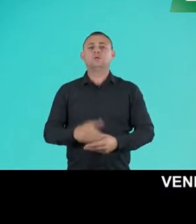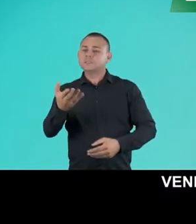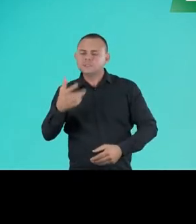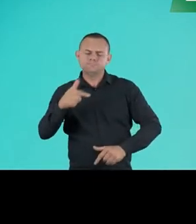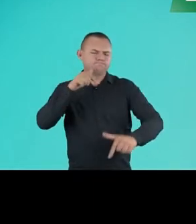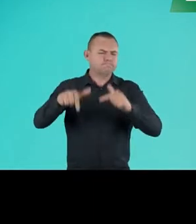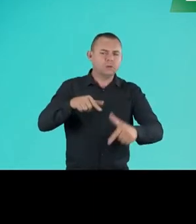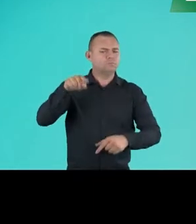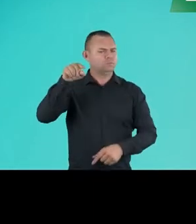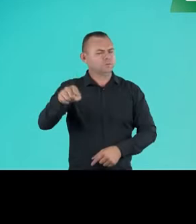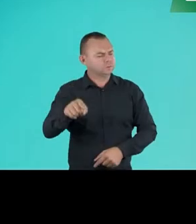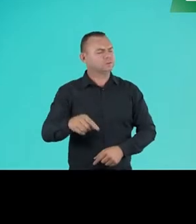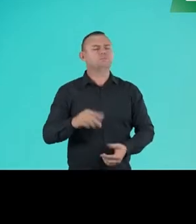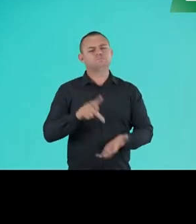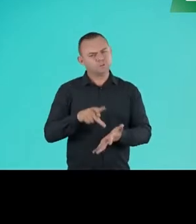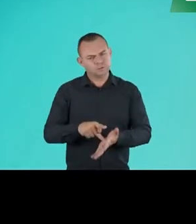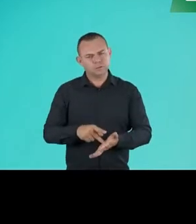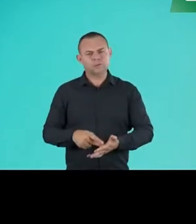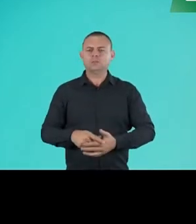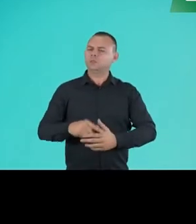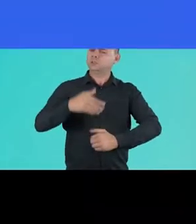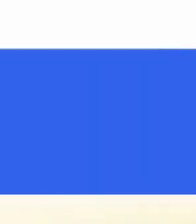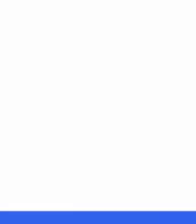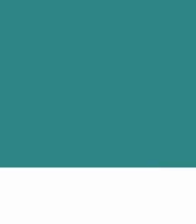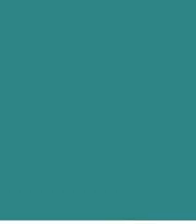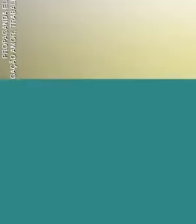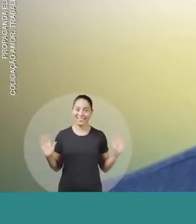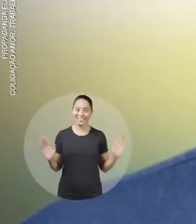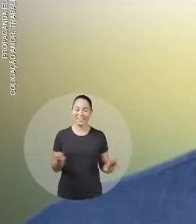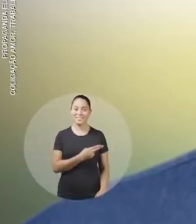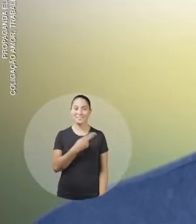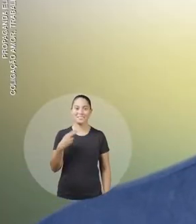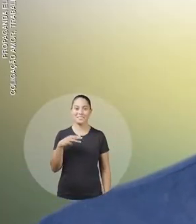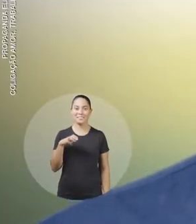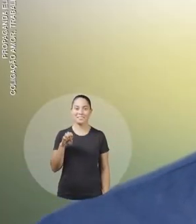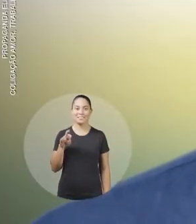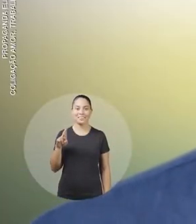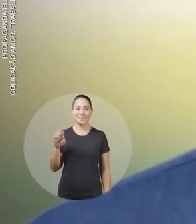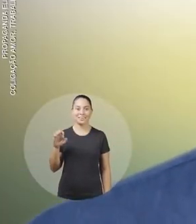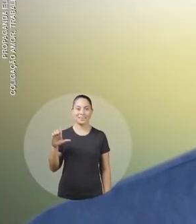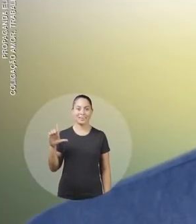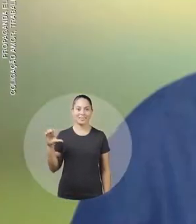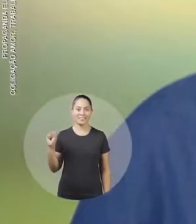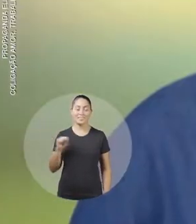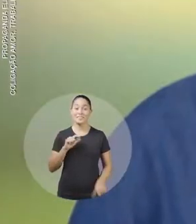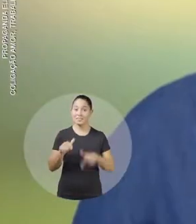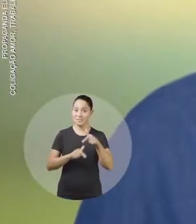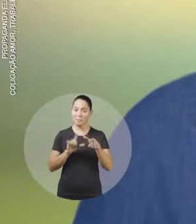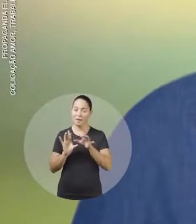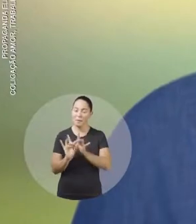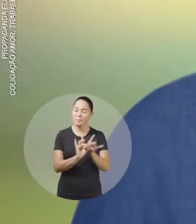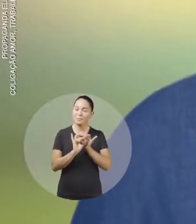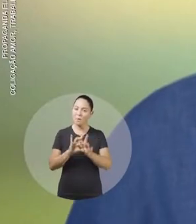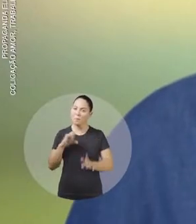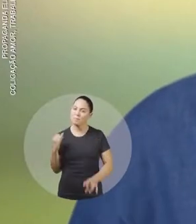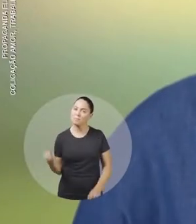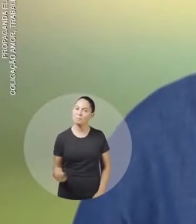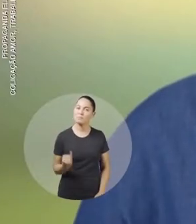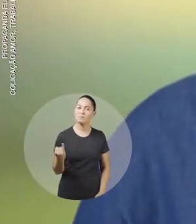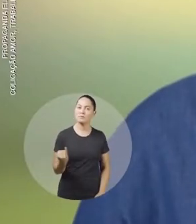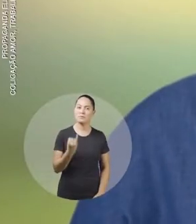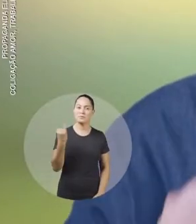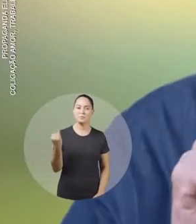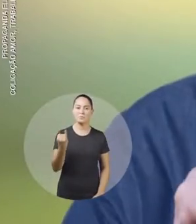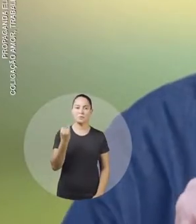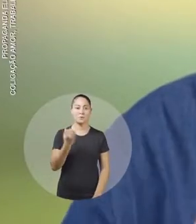quero muito trabalhar por você e combater a corrupção. Olá, eu sou o Meireles. Trabalhar em união é